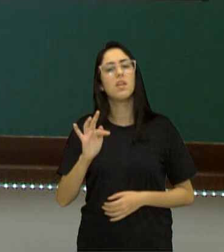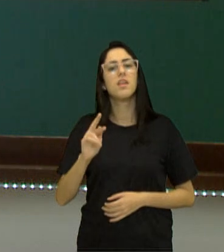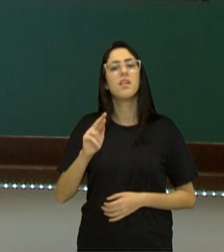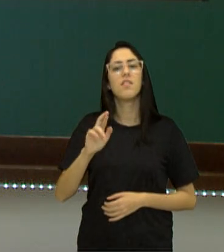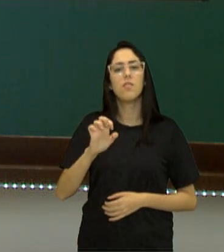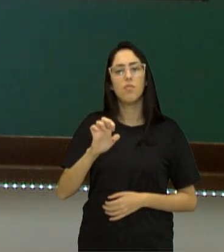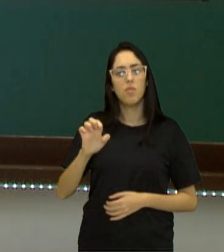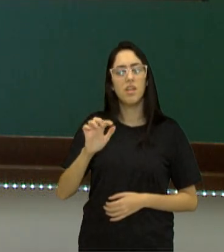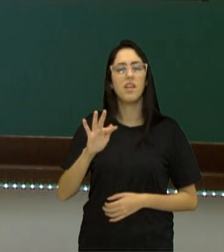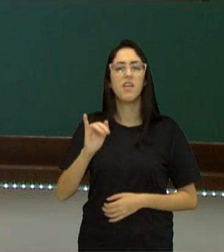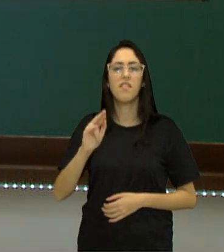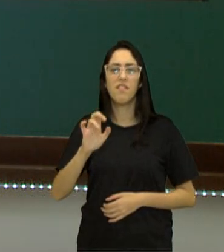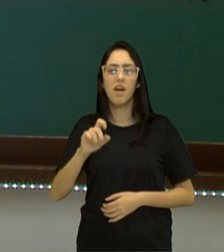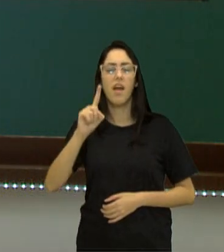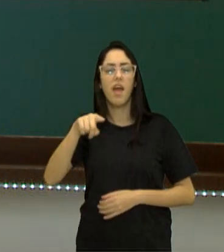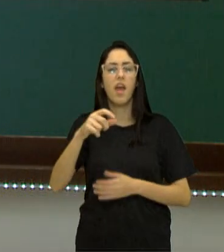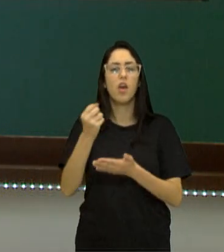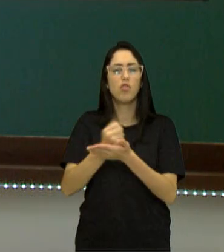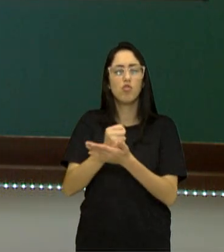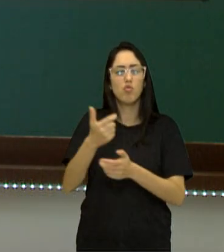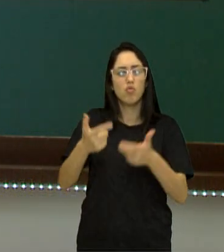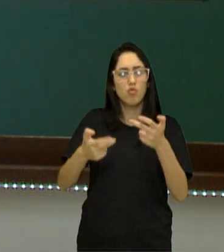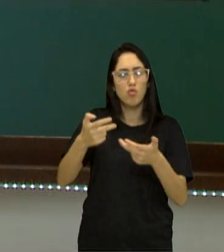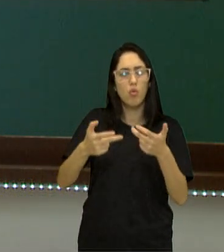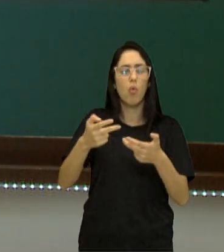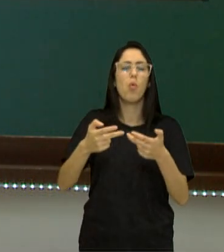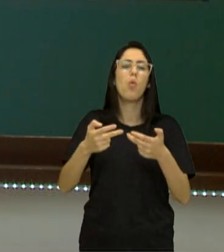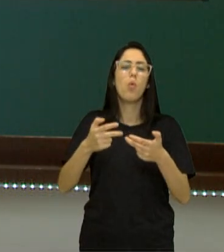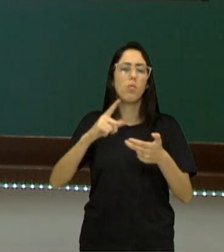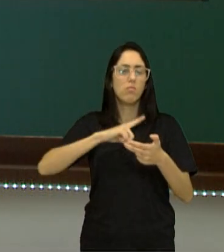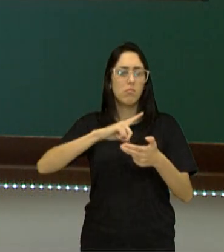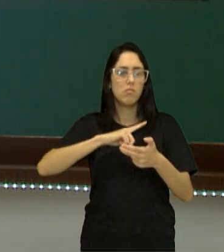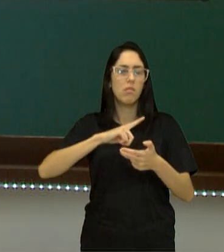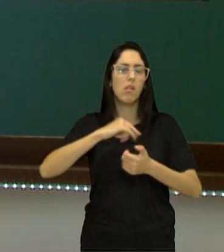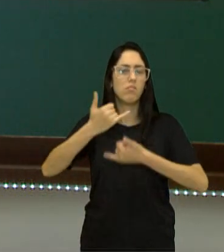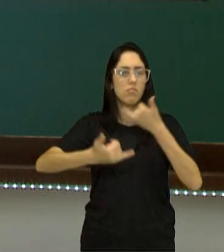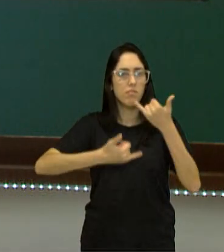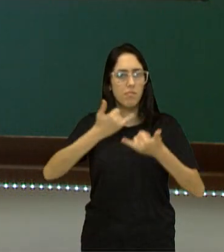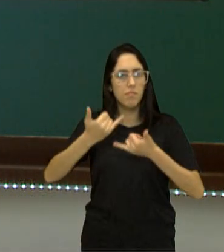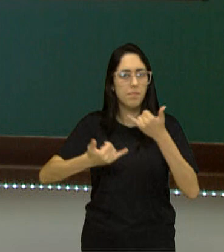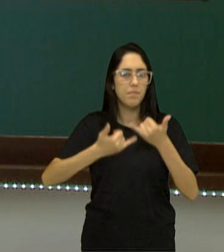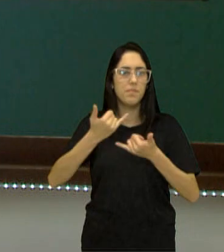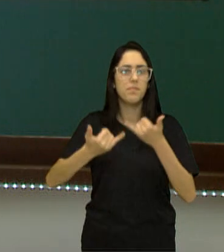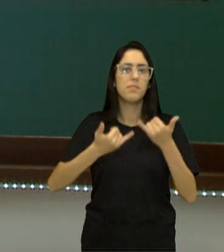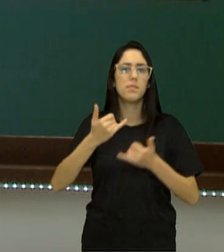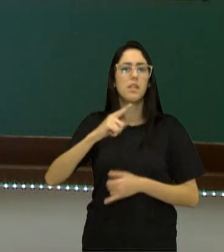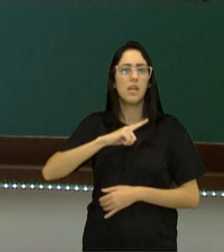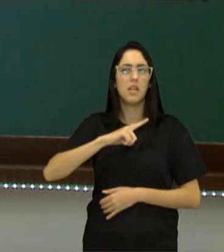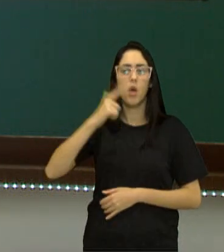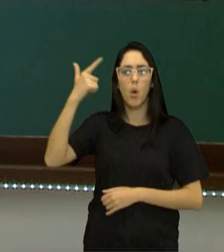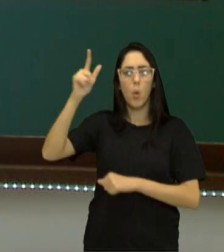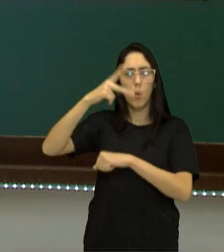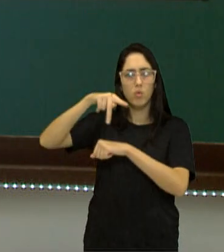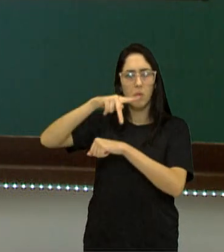Fire é um jogo eletrônico, móvel de ação-aventura do gênero Battle Royale, desenvolvido pela desenvolvedora vietnamita